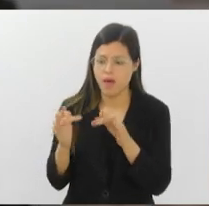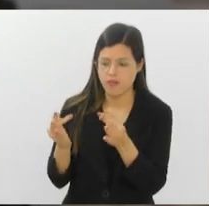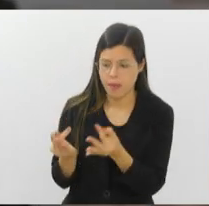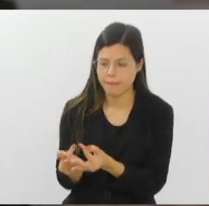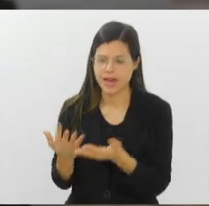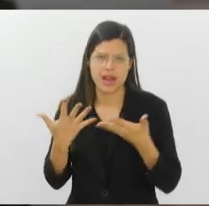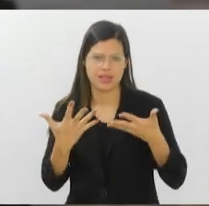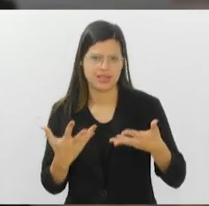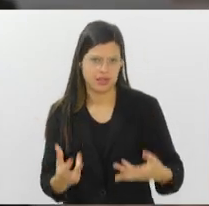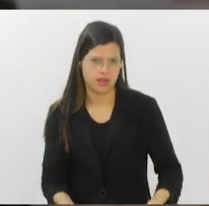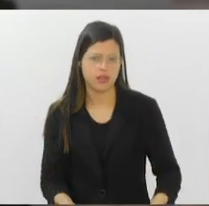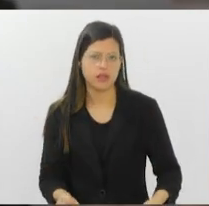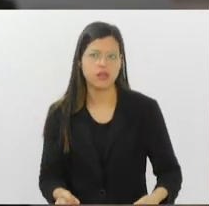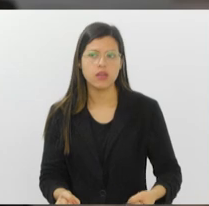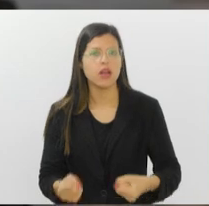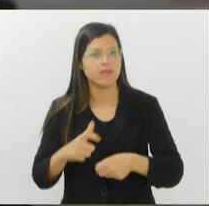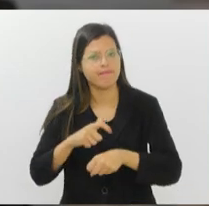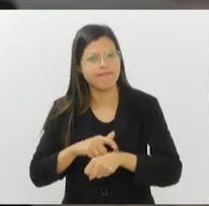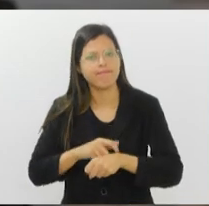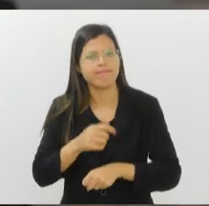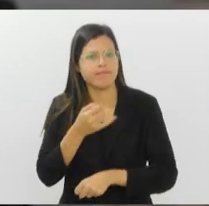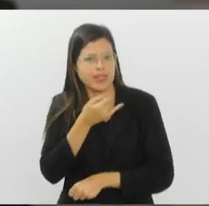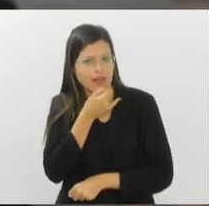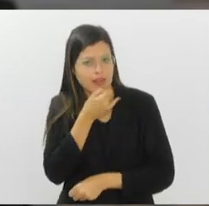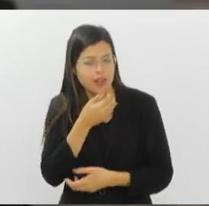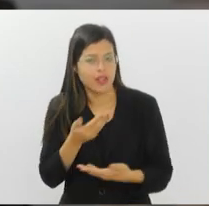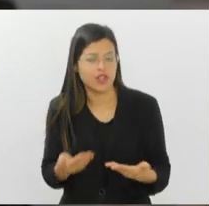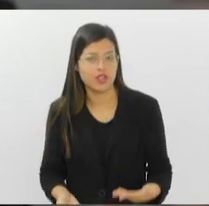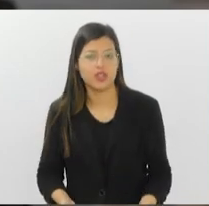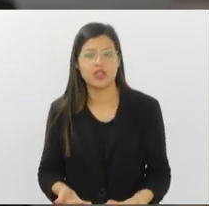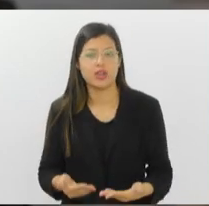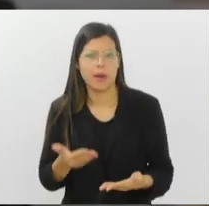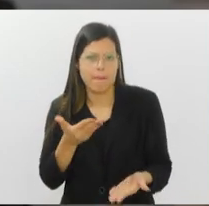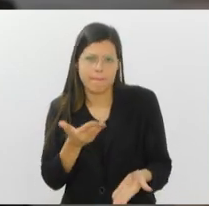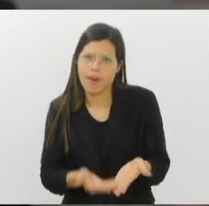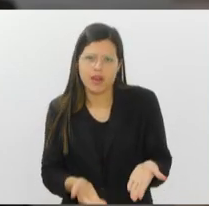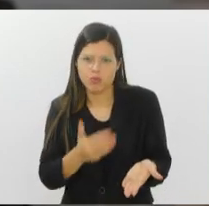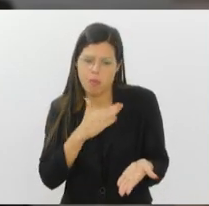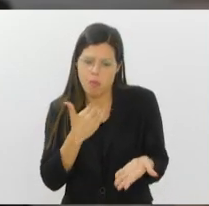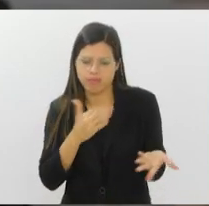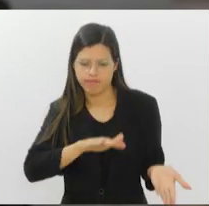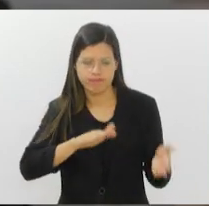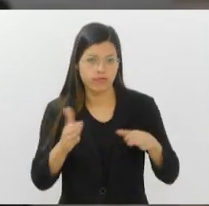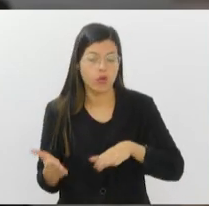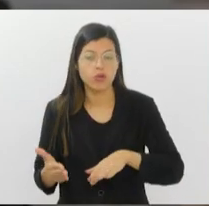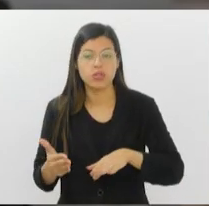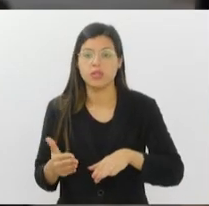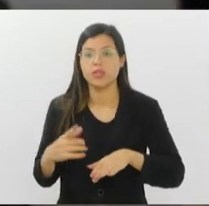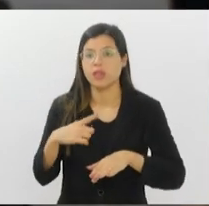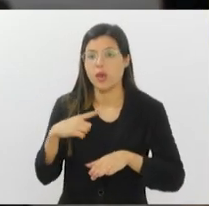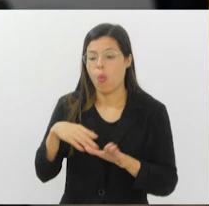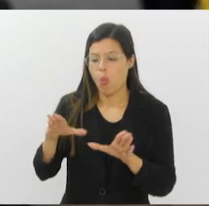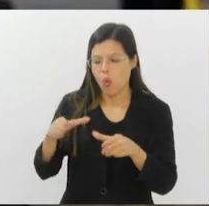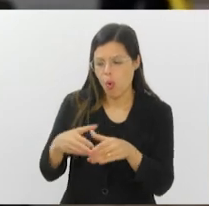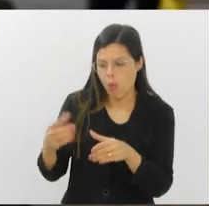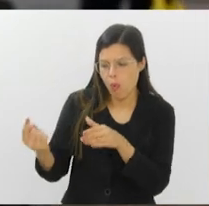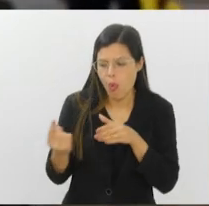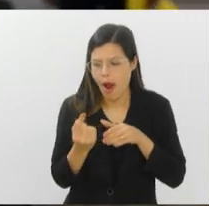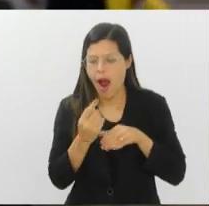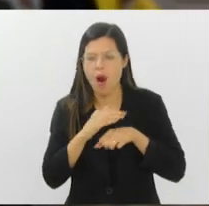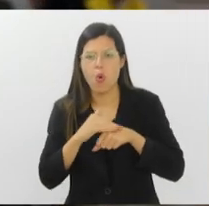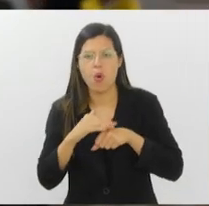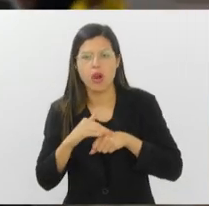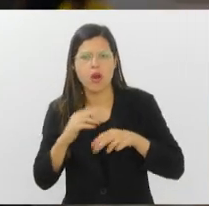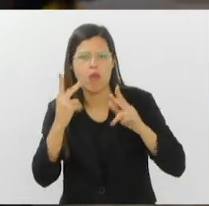momento muito triste de perda de alguém, ter uma equipe que possa acolher a família de forma humana